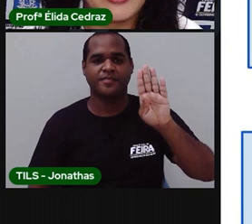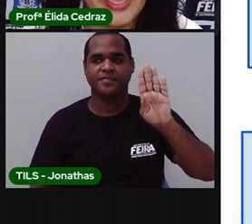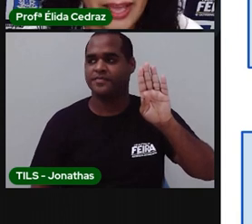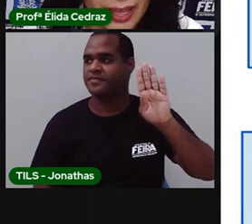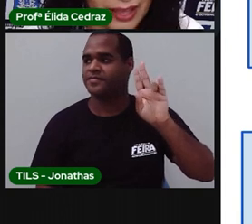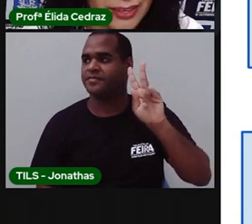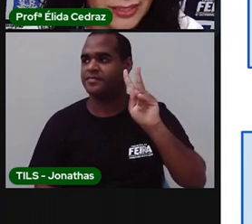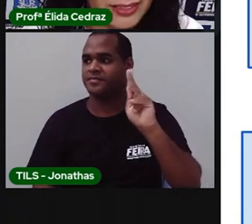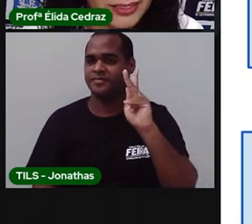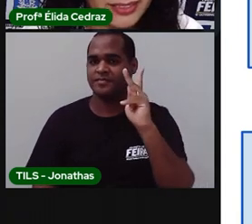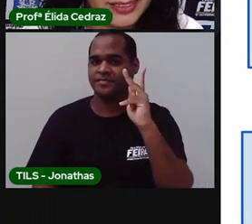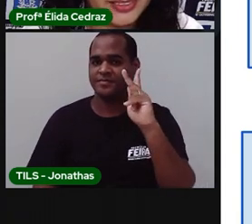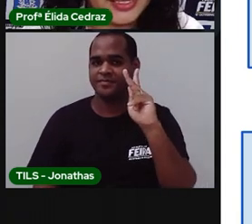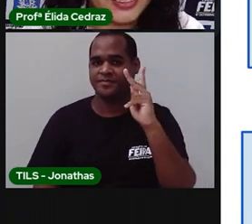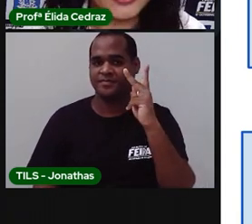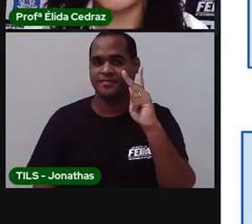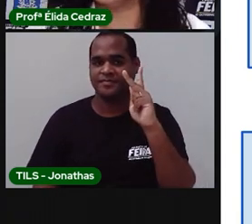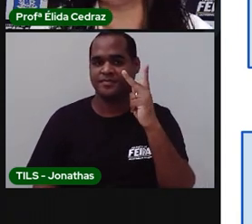H. H.